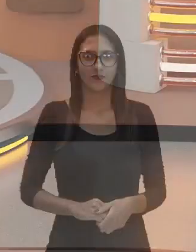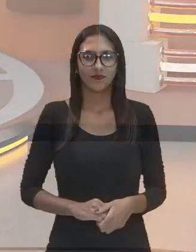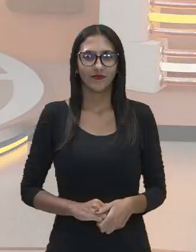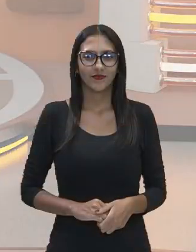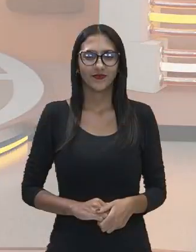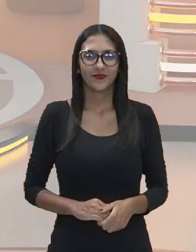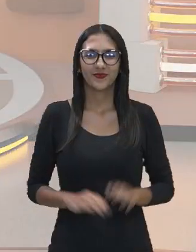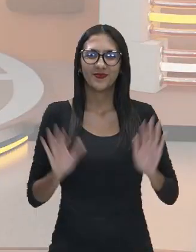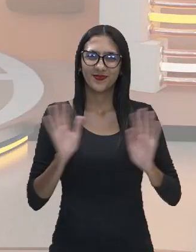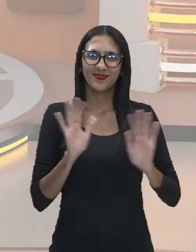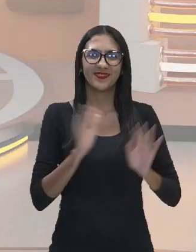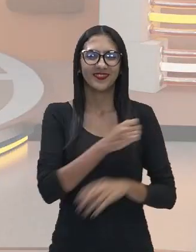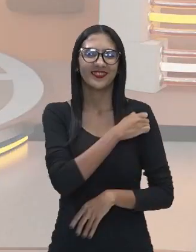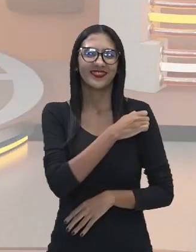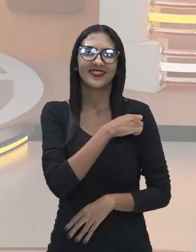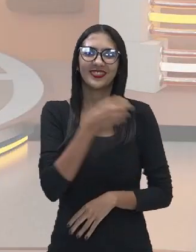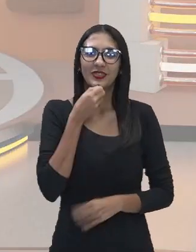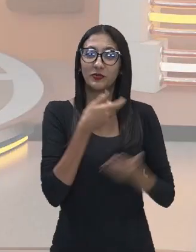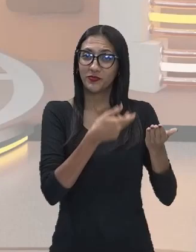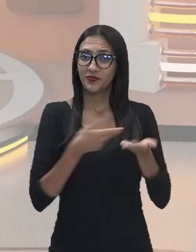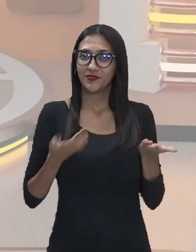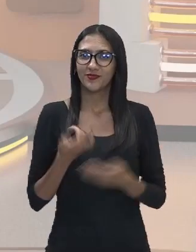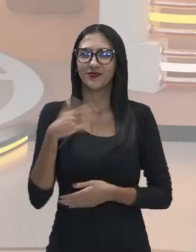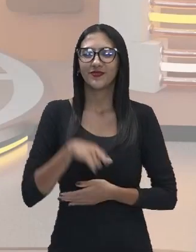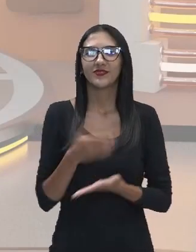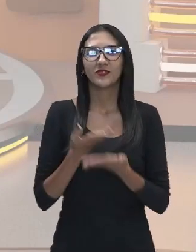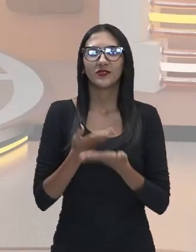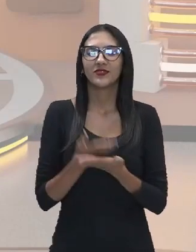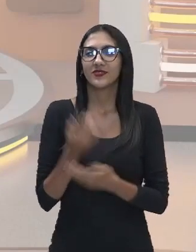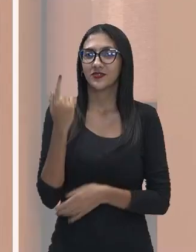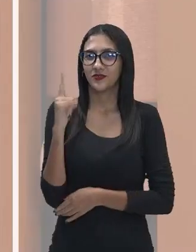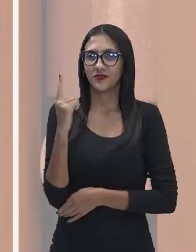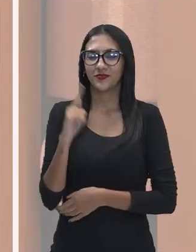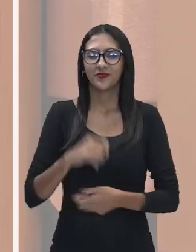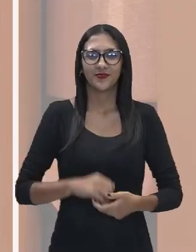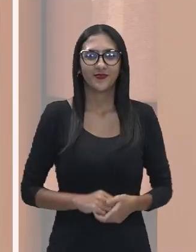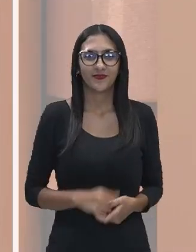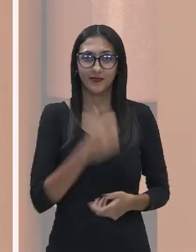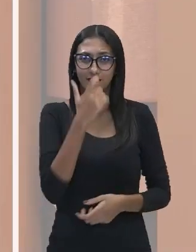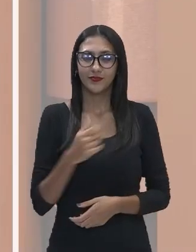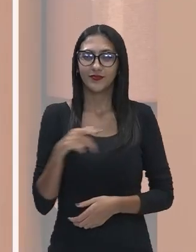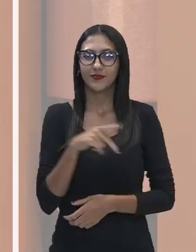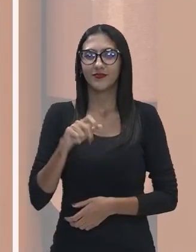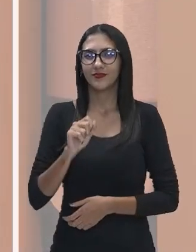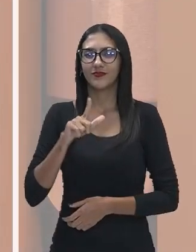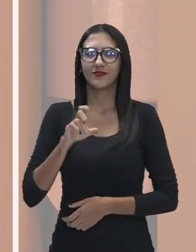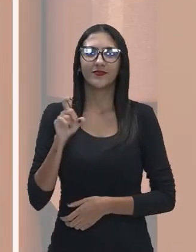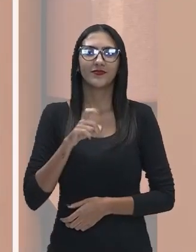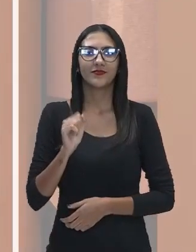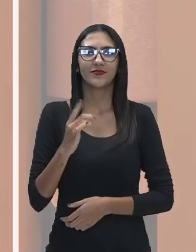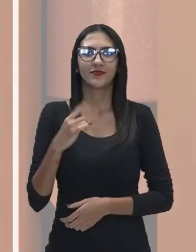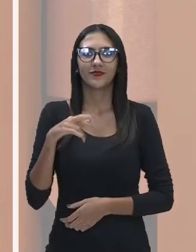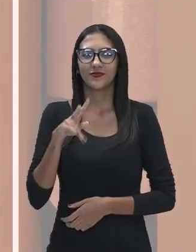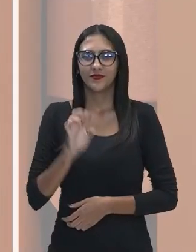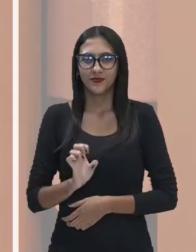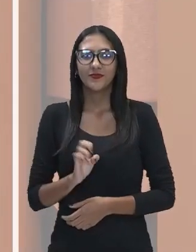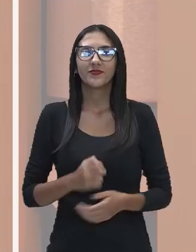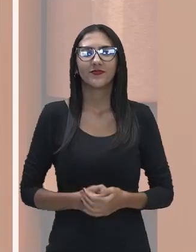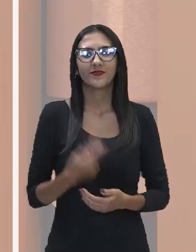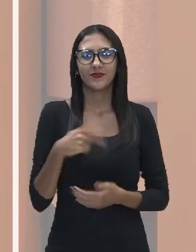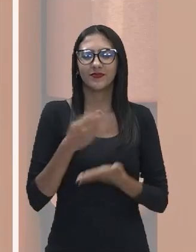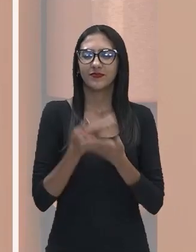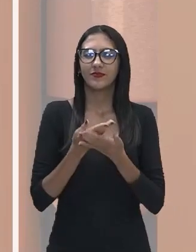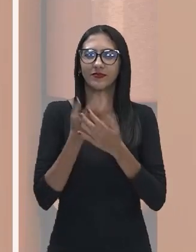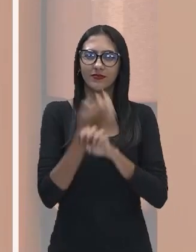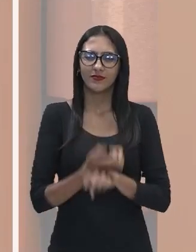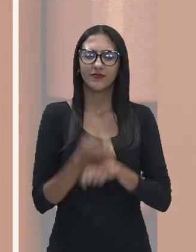Olá gente, sejam muito bem-vindos a mais uma aula de Geografia. Eu sou o professor Alexandre Donato, desta que é a disciplina